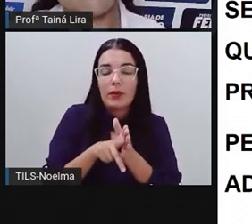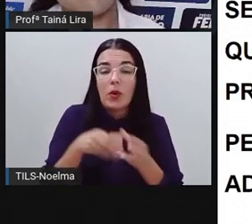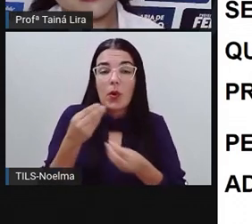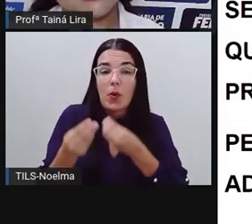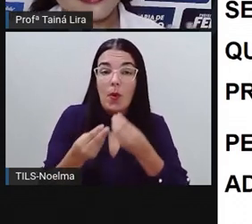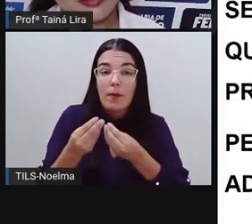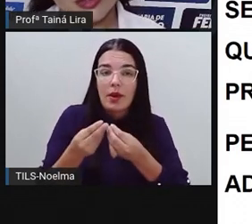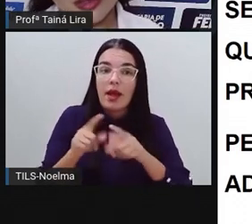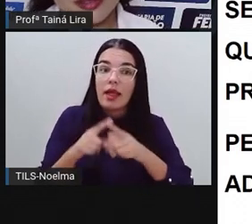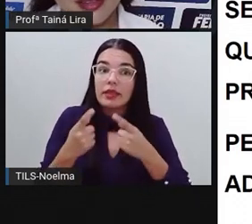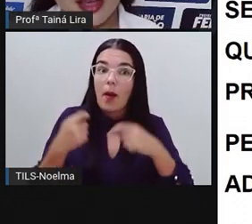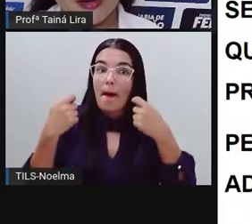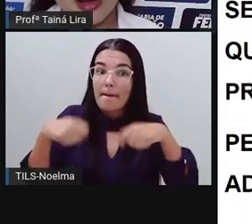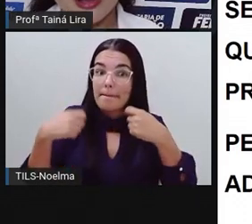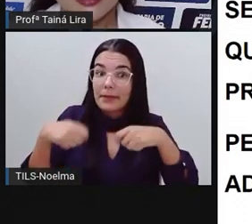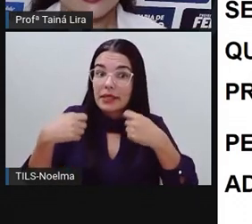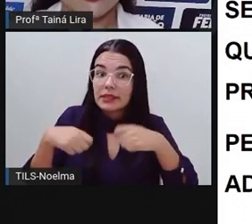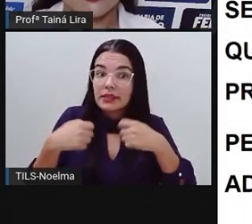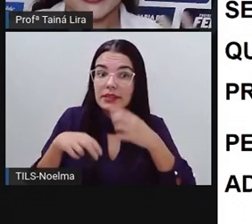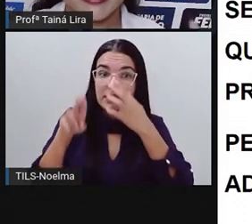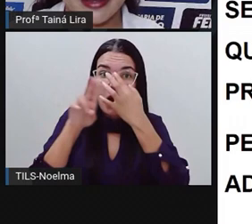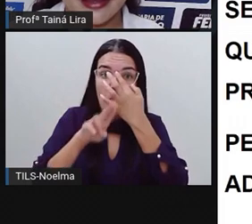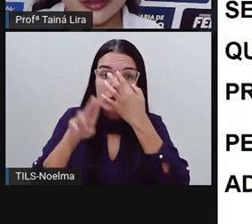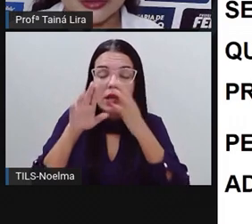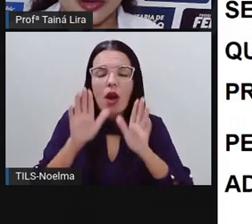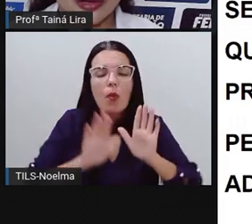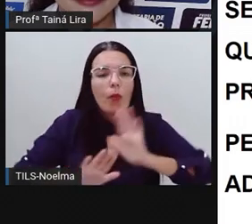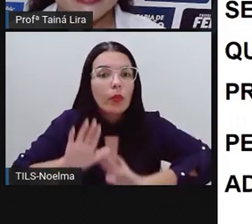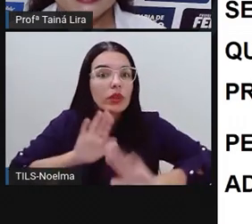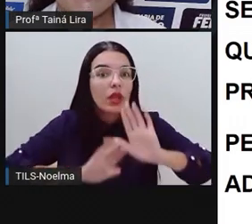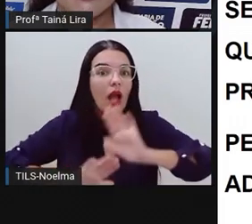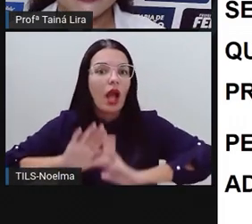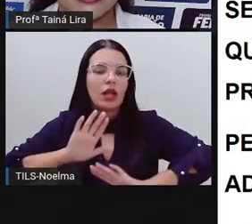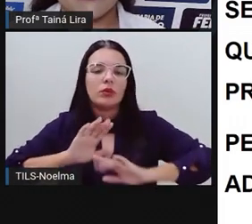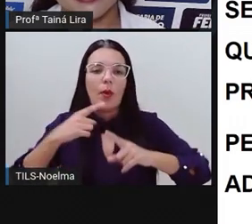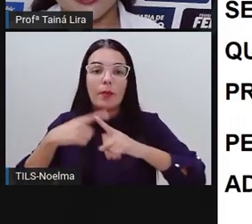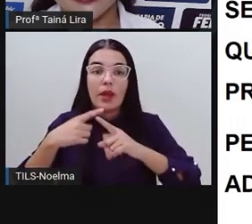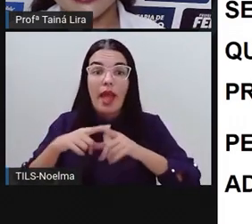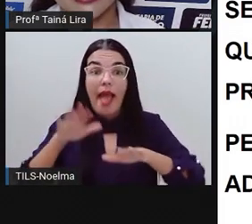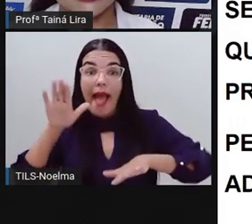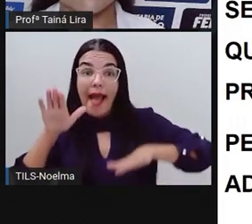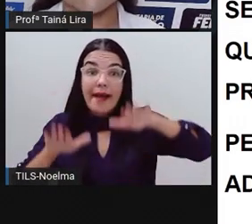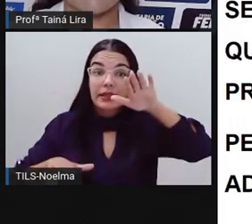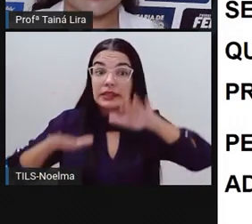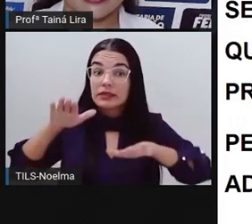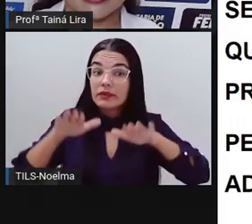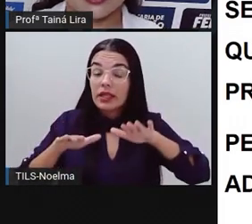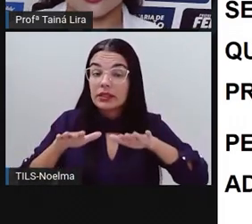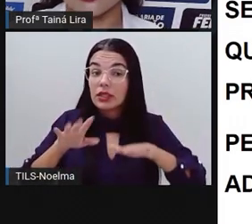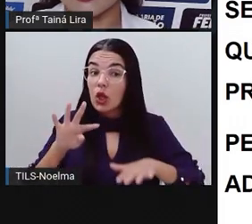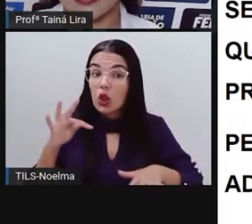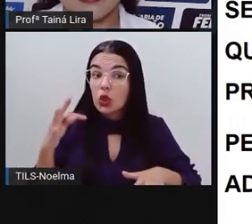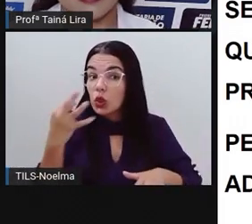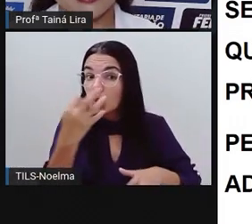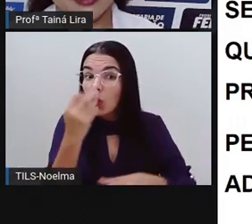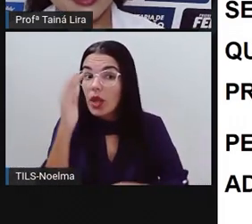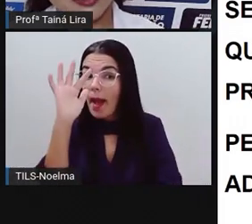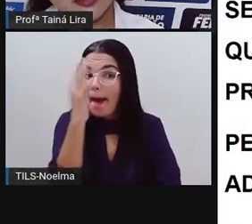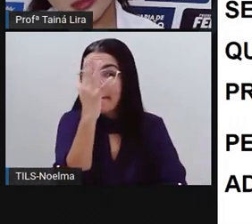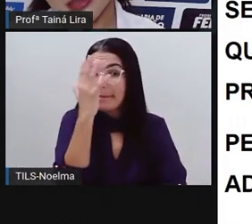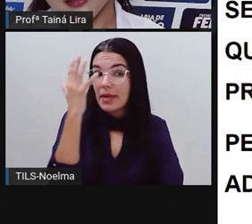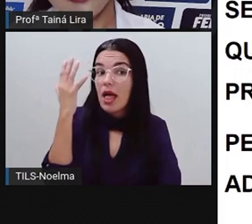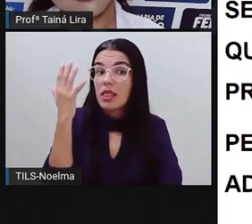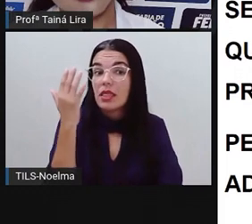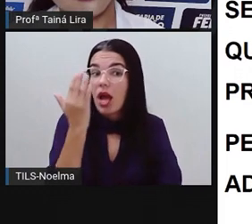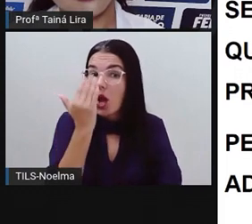precisa utilizar, ó, com cuidado, ó. Porque, Pró, nem toda planta, gente, principalmente